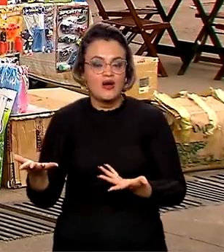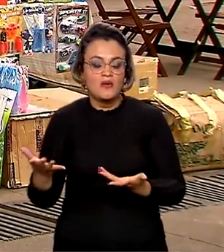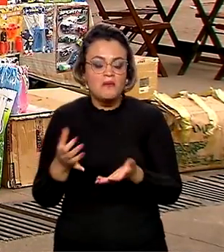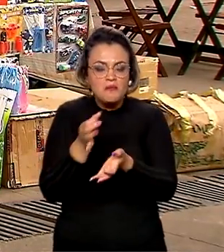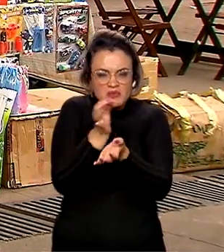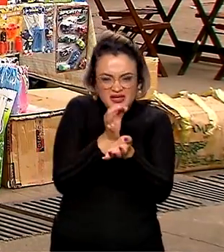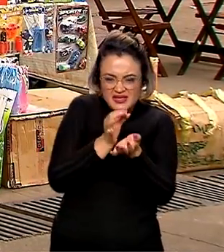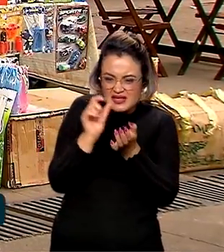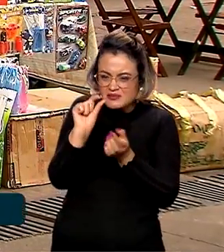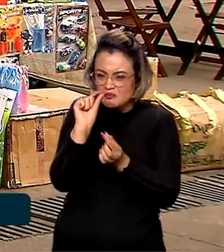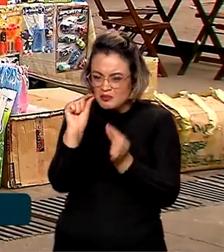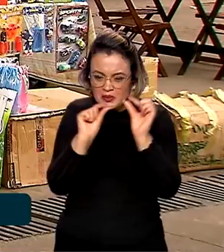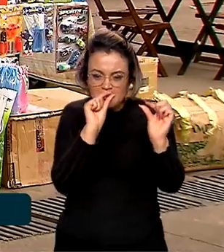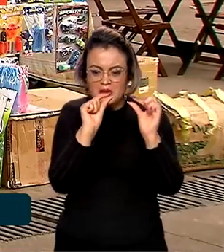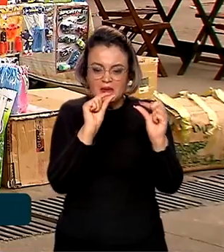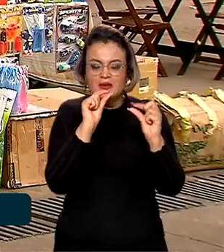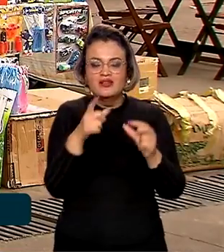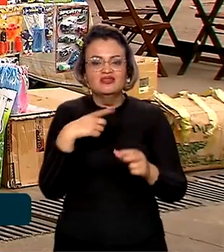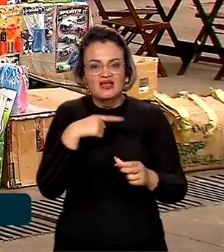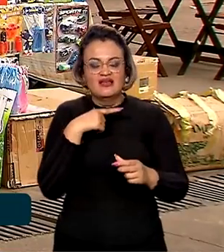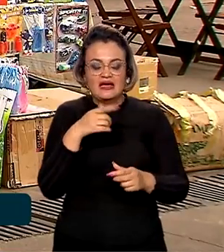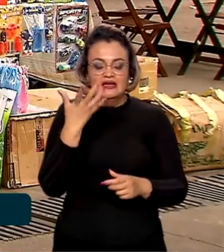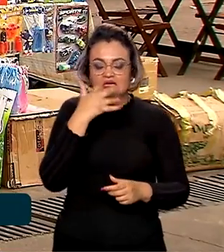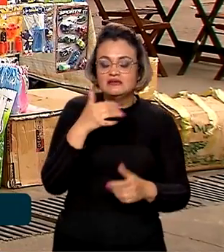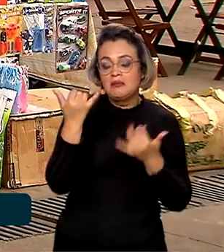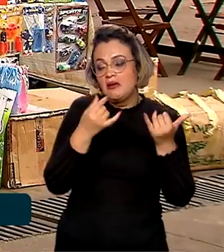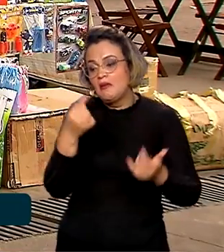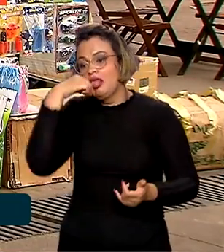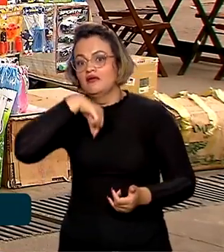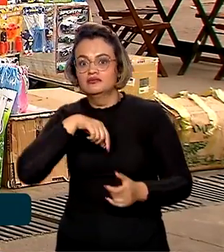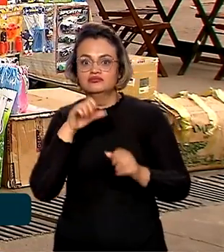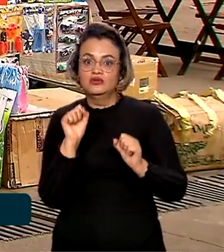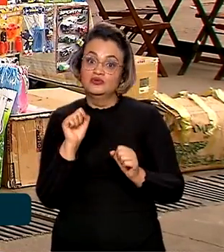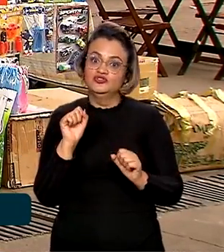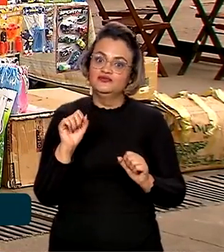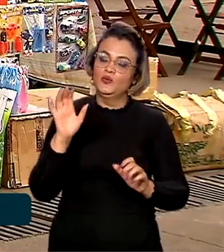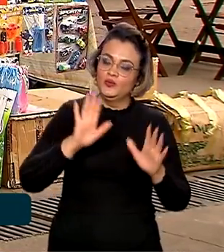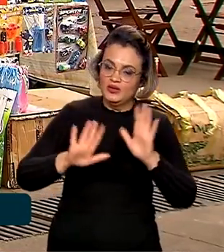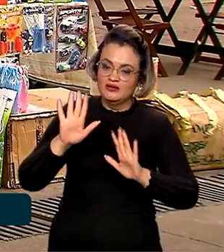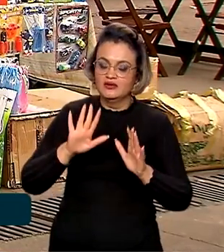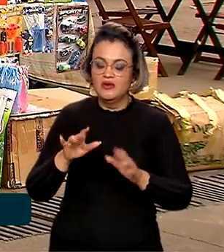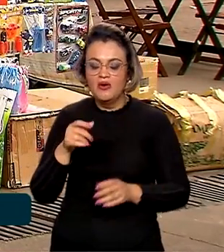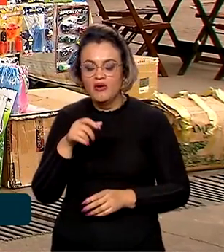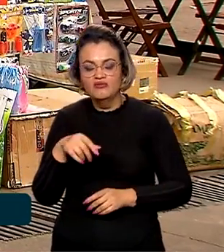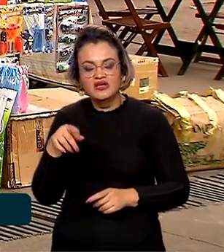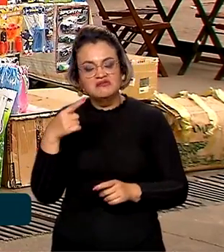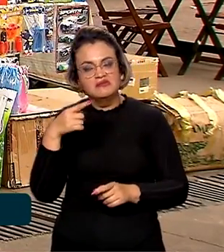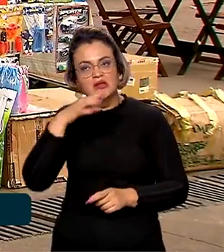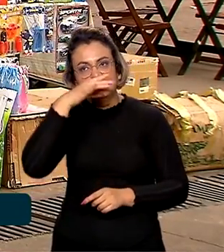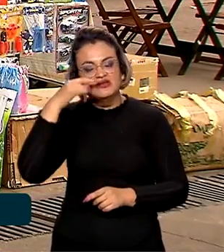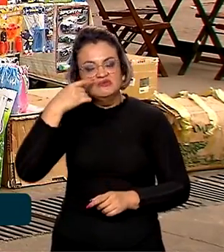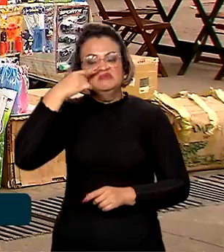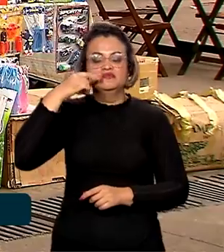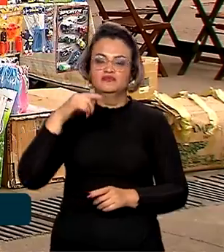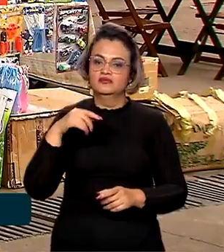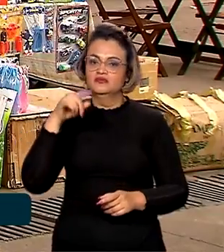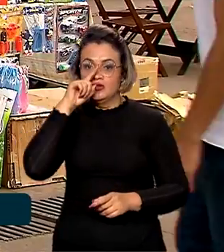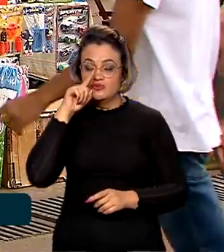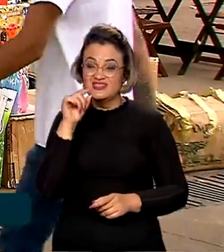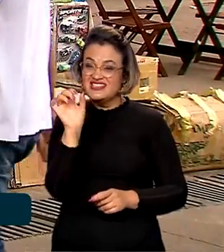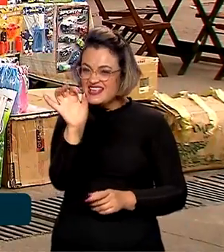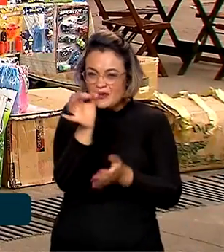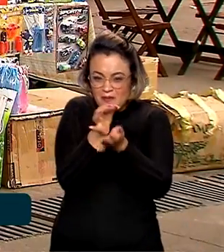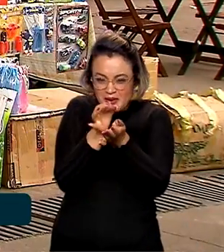peças pequenas que oferecem riscos à garotada, que pode engolir ou inalar. E no caso do Neocube, são